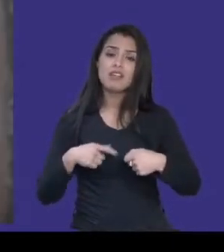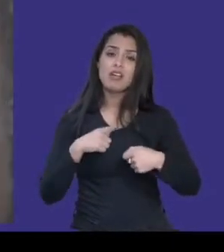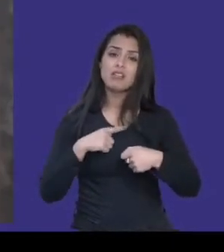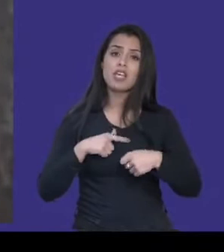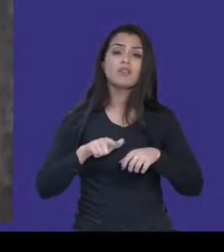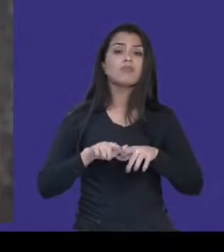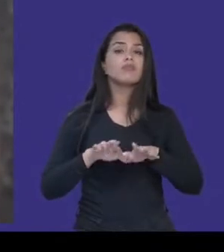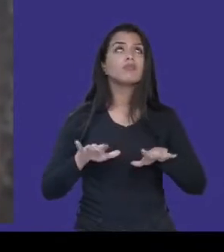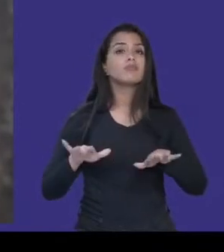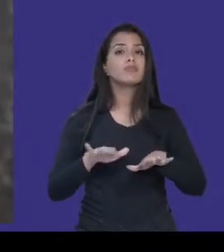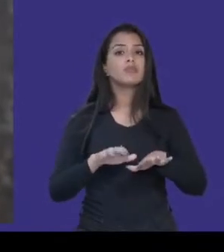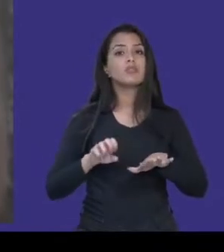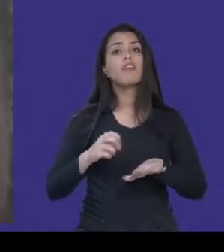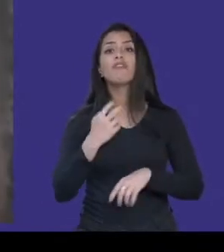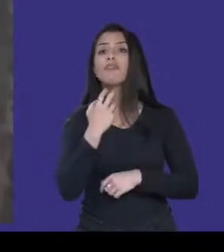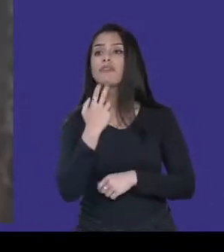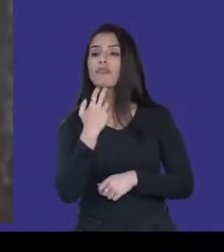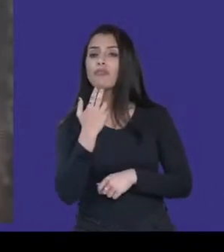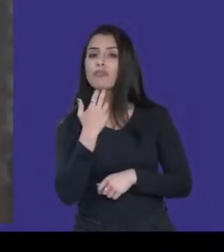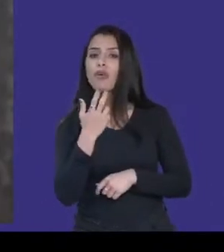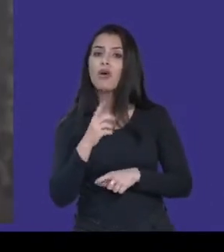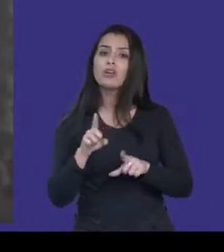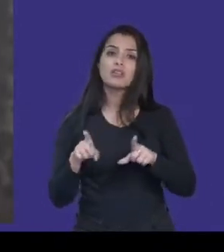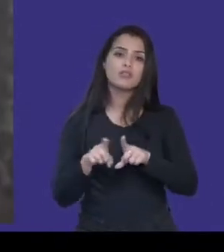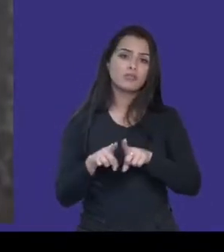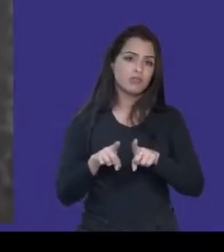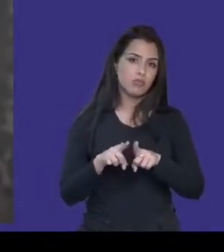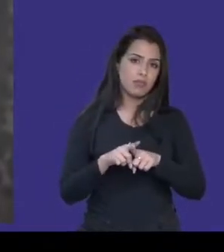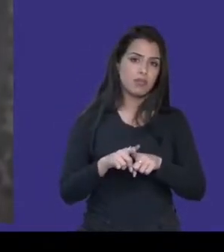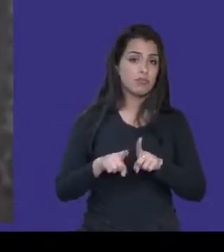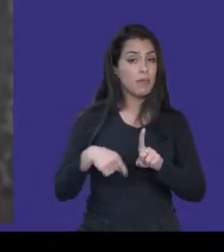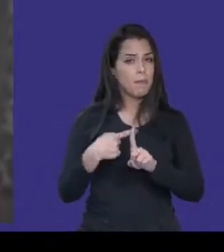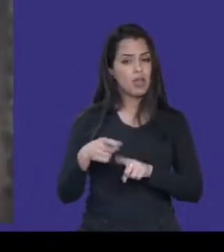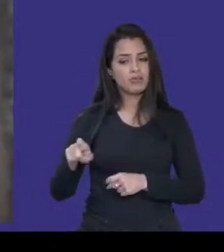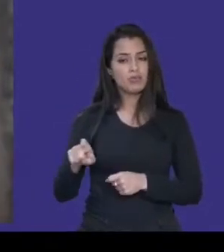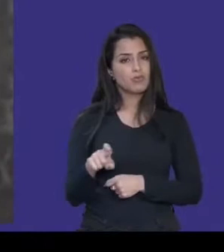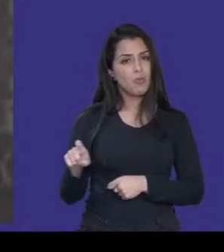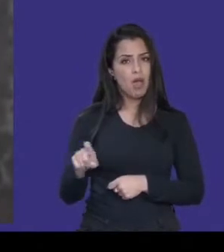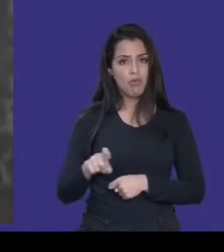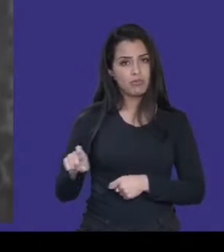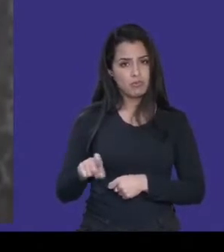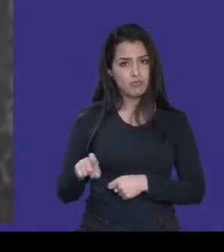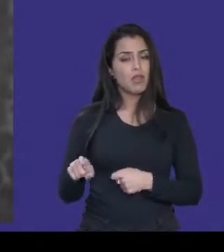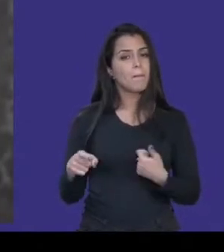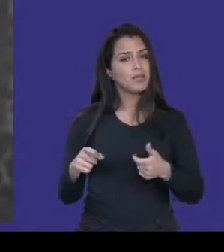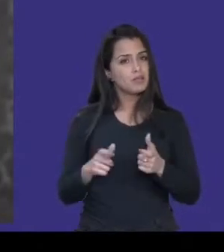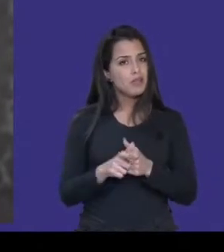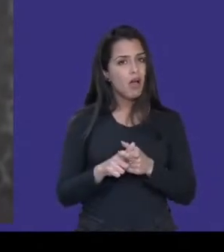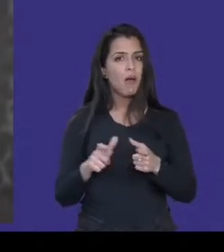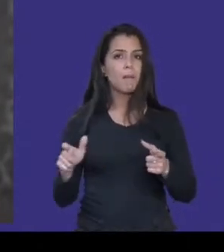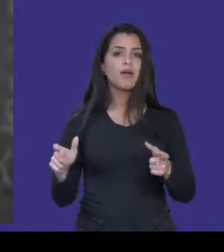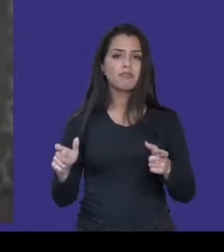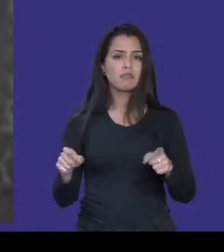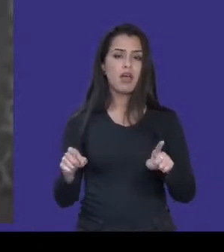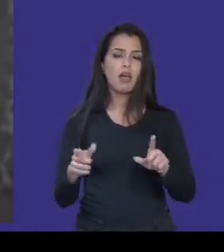controle de voz e outros métodos, além de um mouse. A gente precisa ampliar muito mais, né? Para as pessoas, por